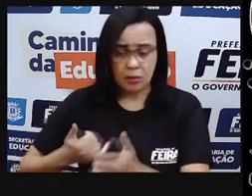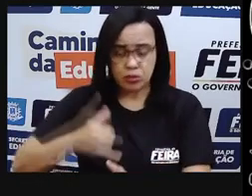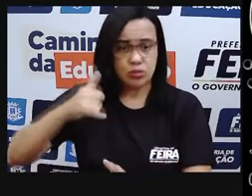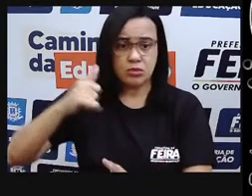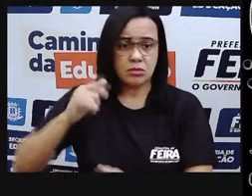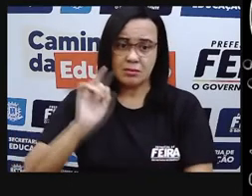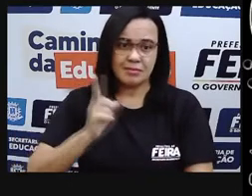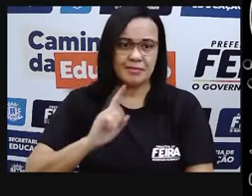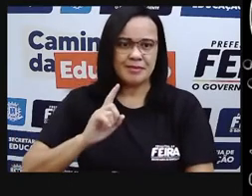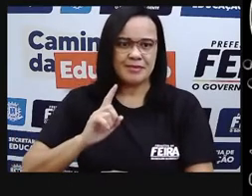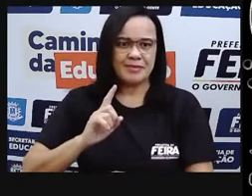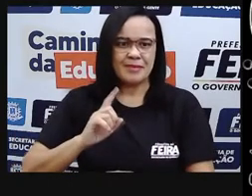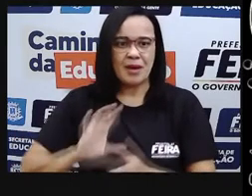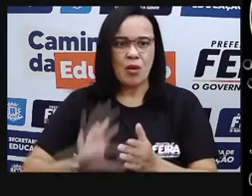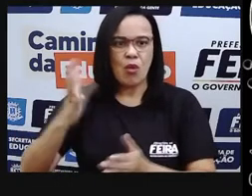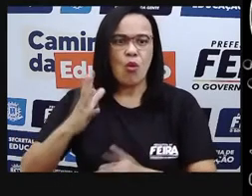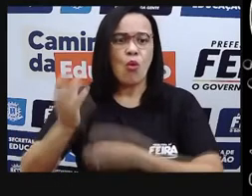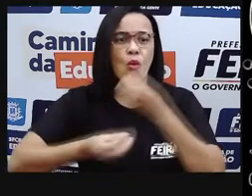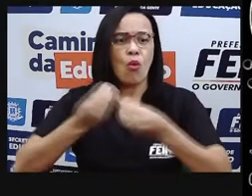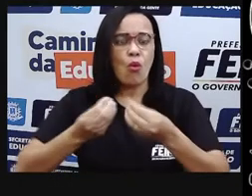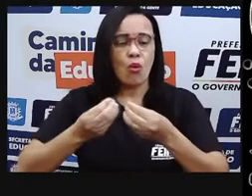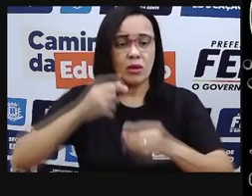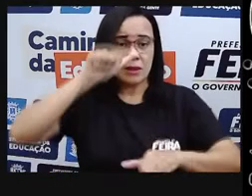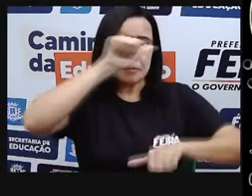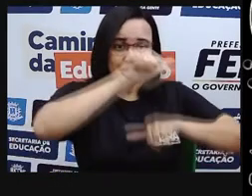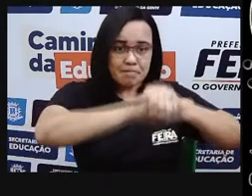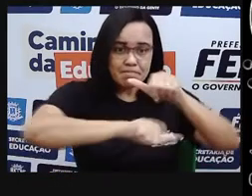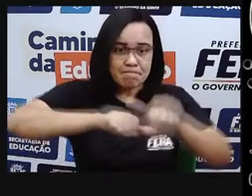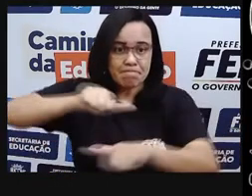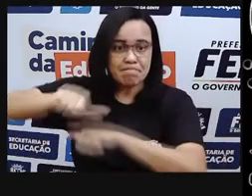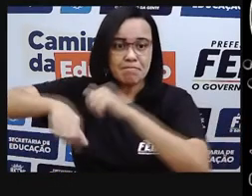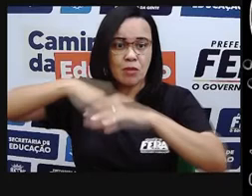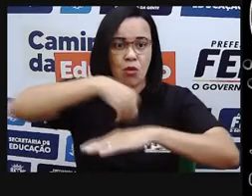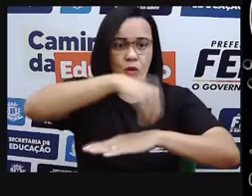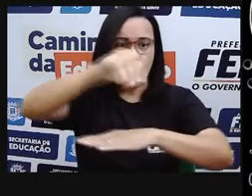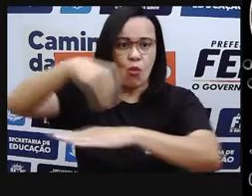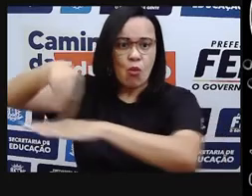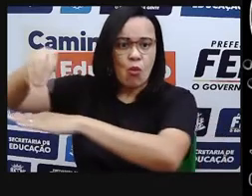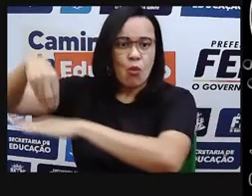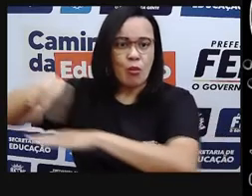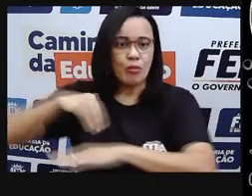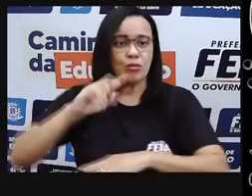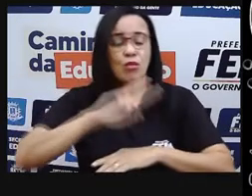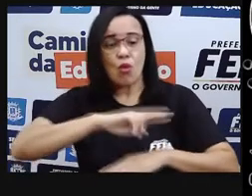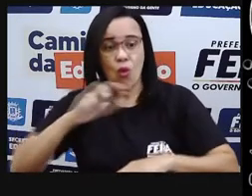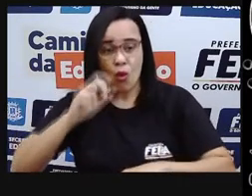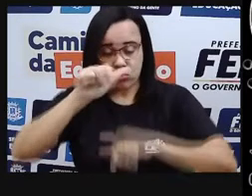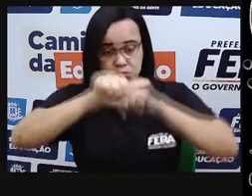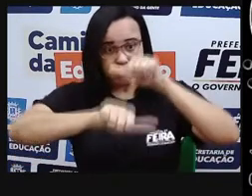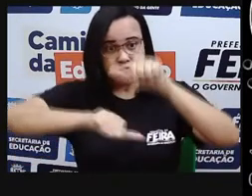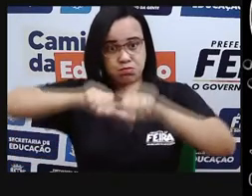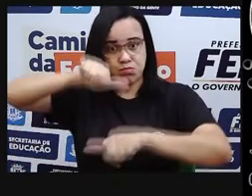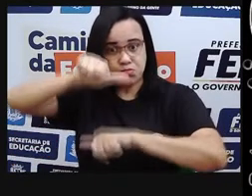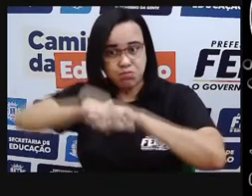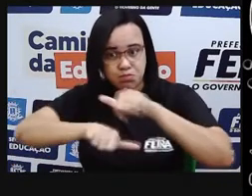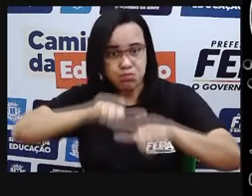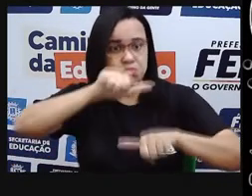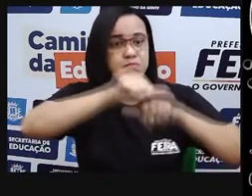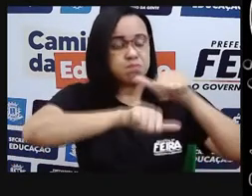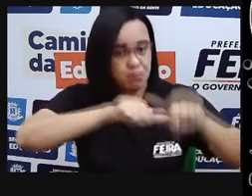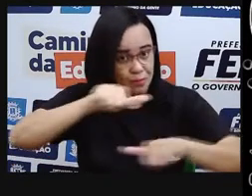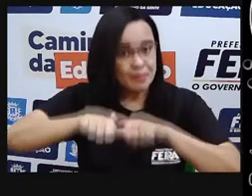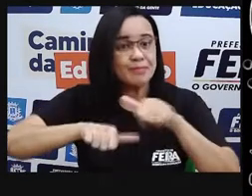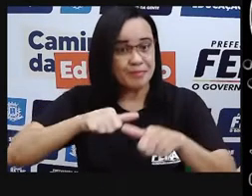Existe uma transformação, uma transferência de energia. Mas a gente não pode nem criar, nem destruir.